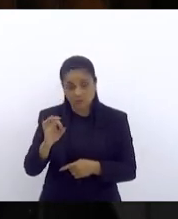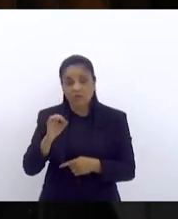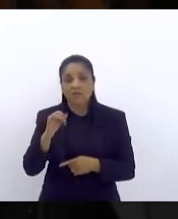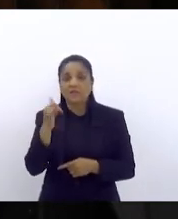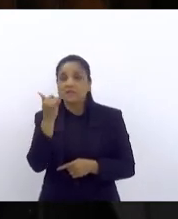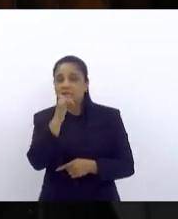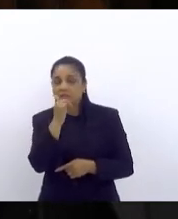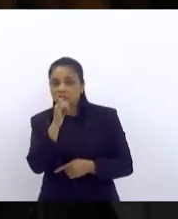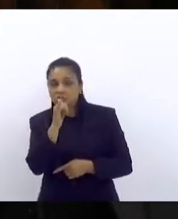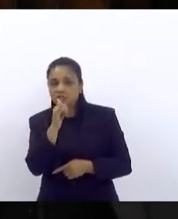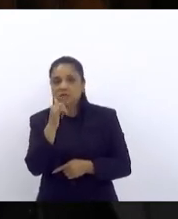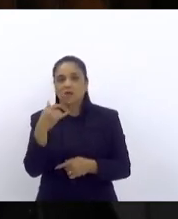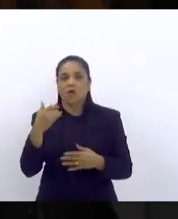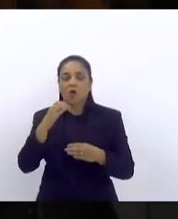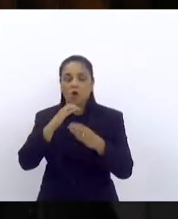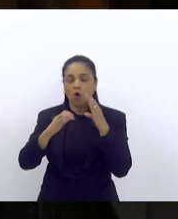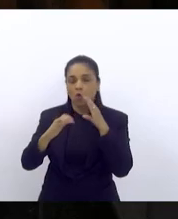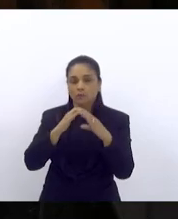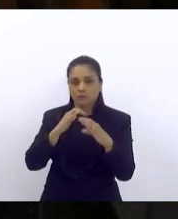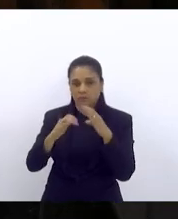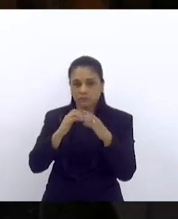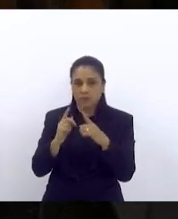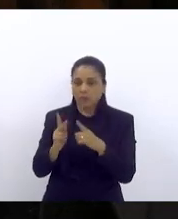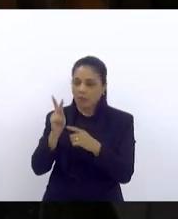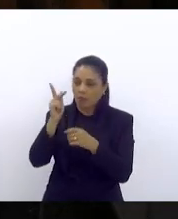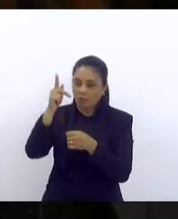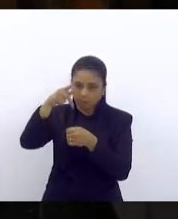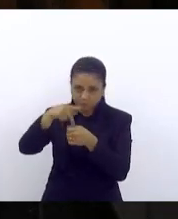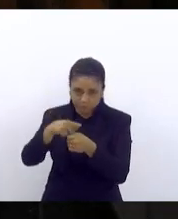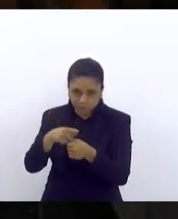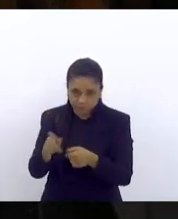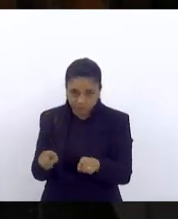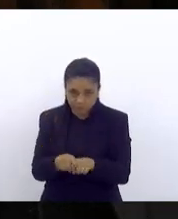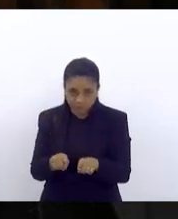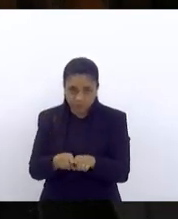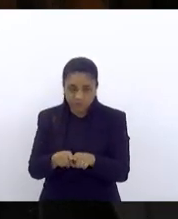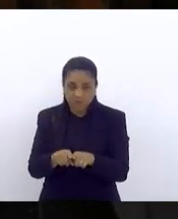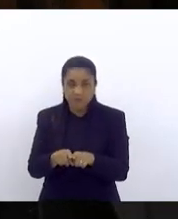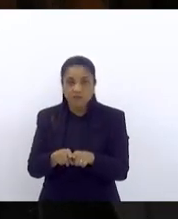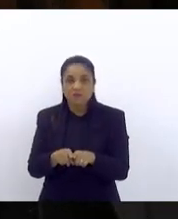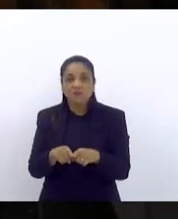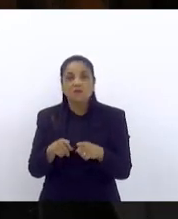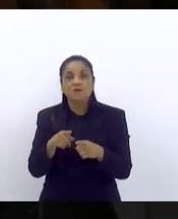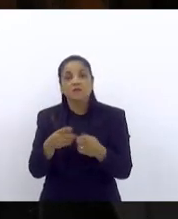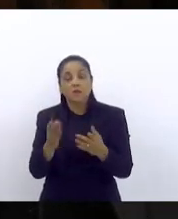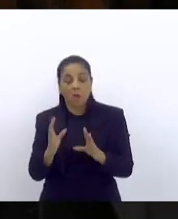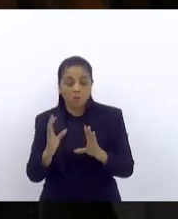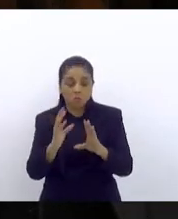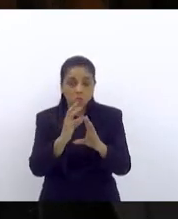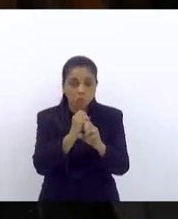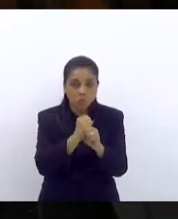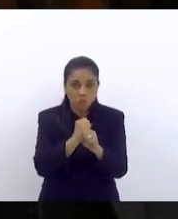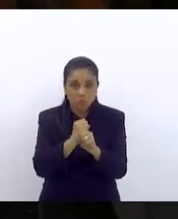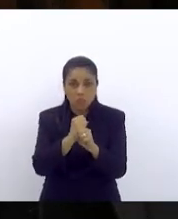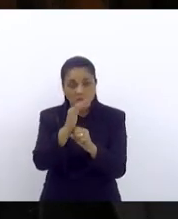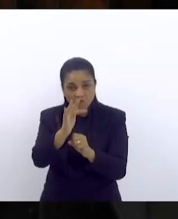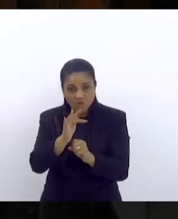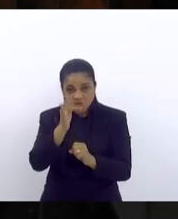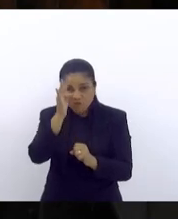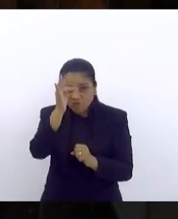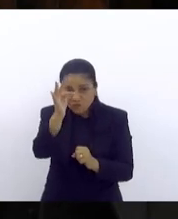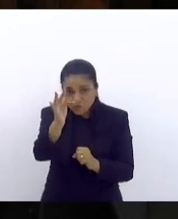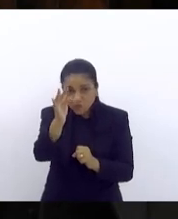telecomunicações e combustíveis e aí as nossas previsões orçamentárias para o futuro